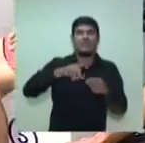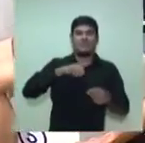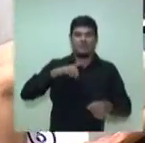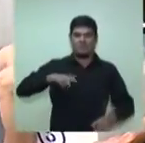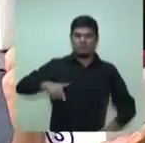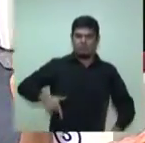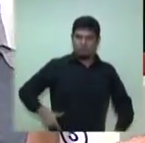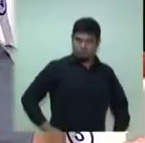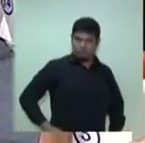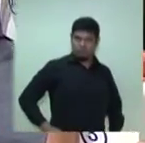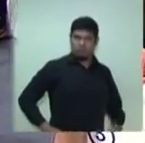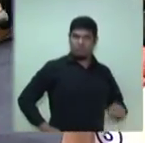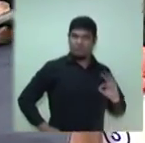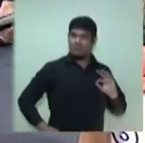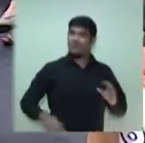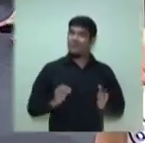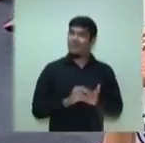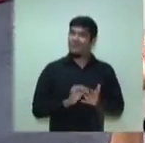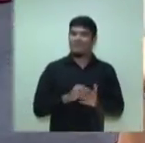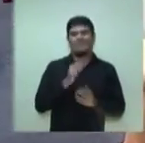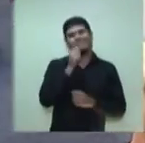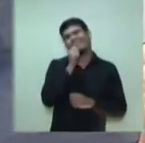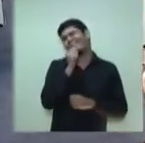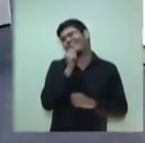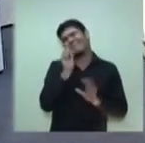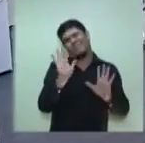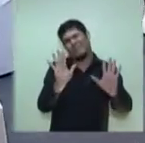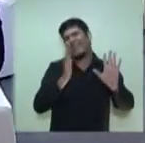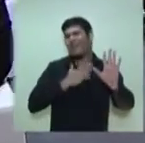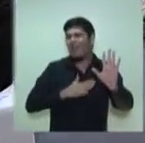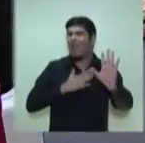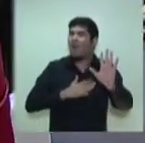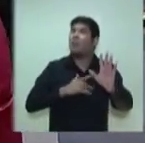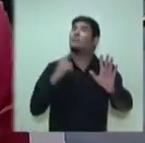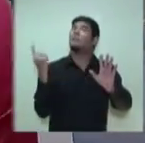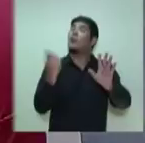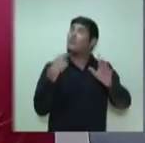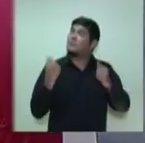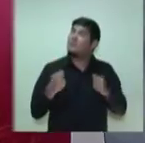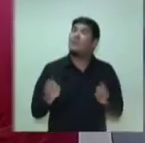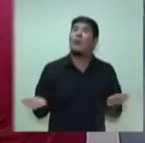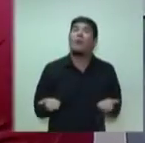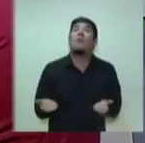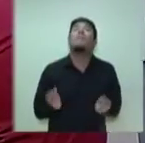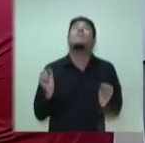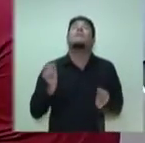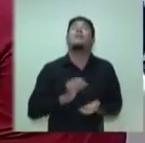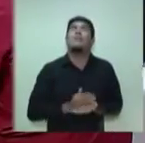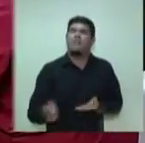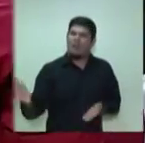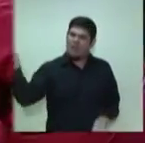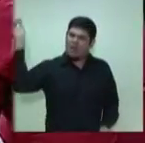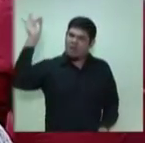Eu acho que ainda não é essa etapa que nós temos que alcançar. Mas a etapa que nós precisamos alcançar hoje é de uma